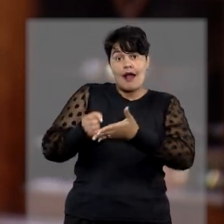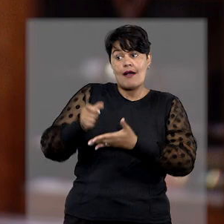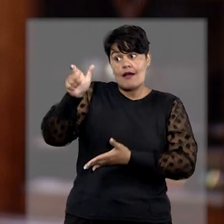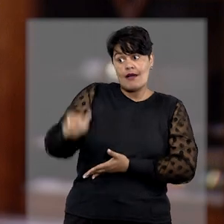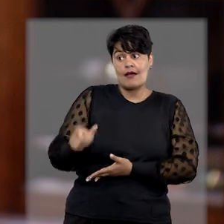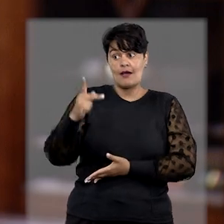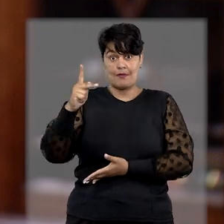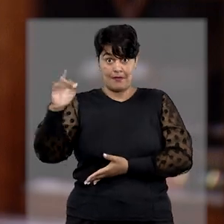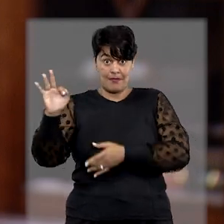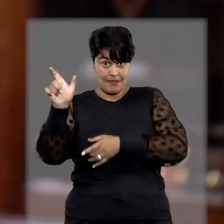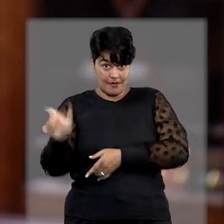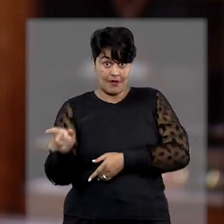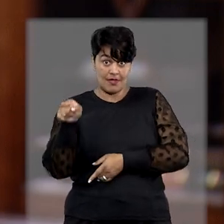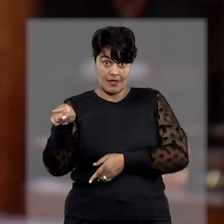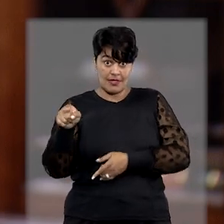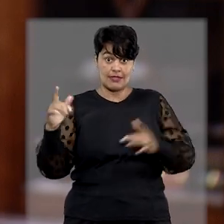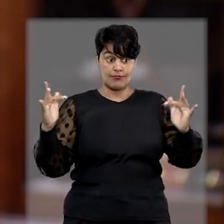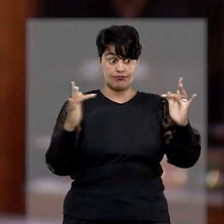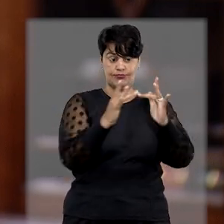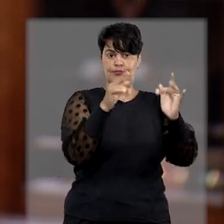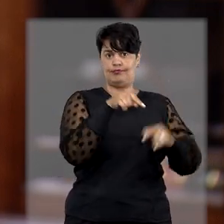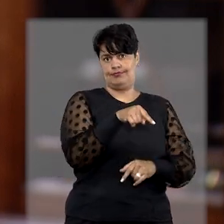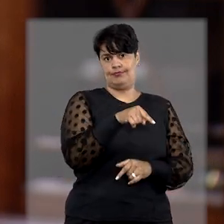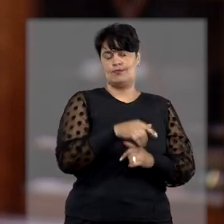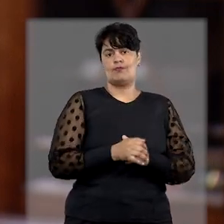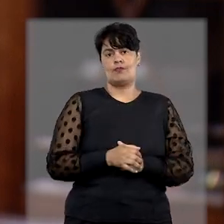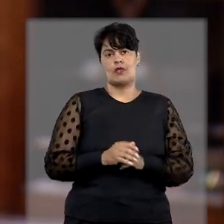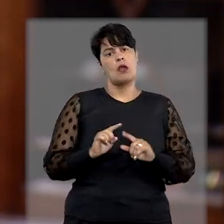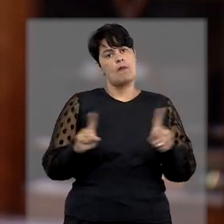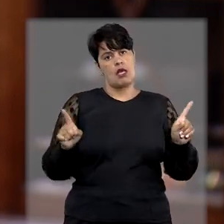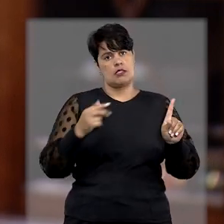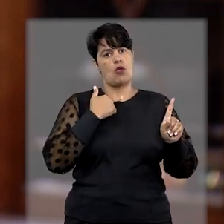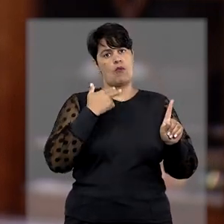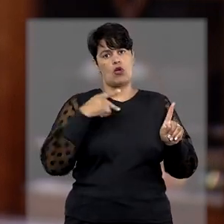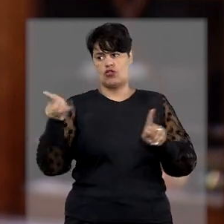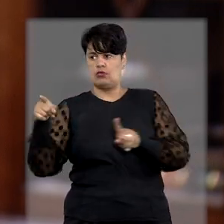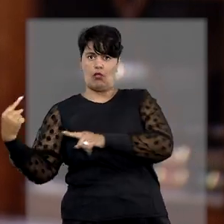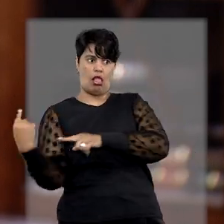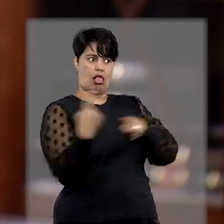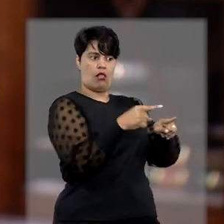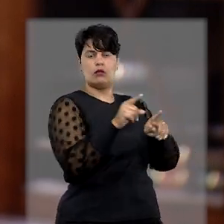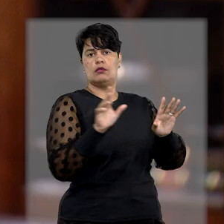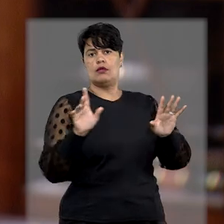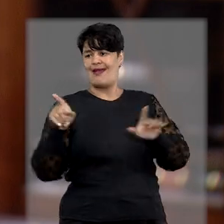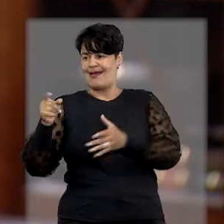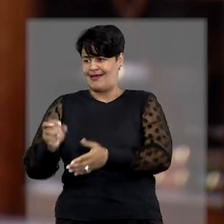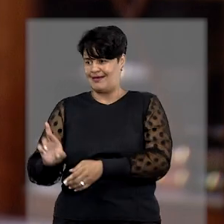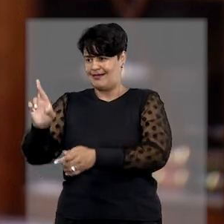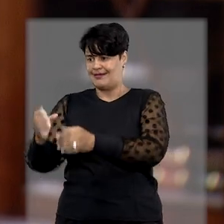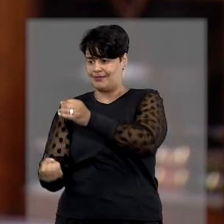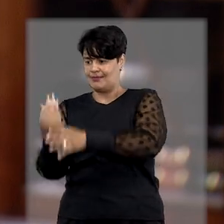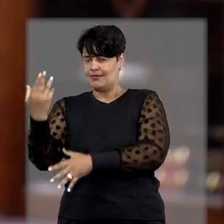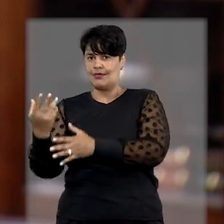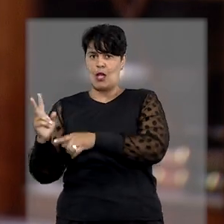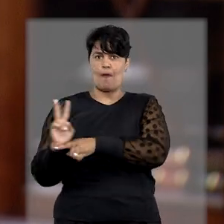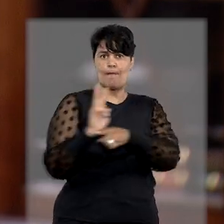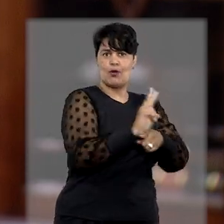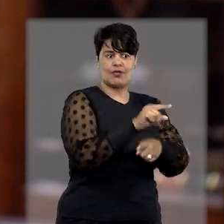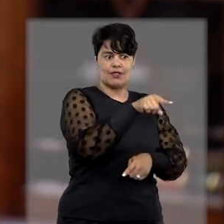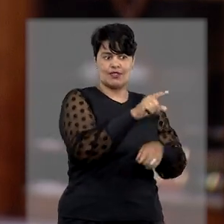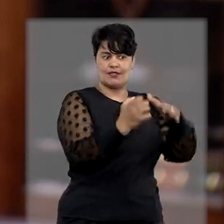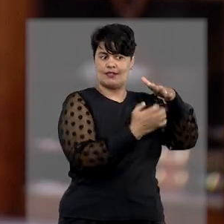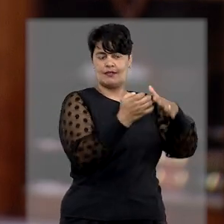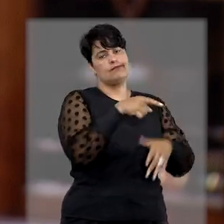de uma pessoa física que esteja a ela ligada. Só não pode haver o contrário. Um habeas corpus não pode nunca proteger